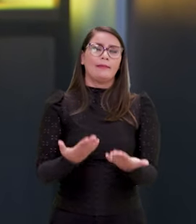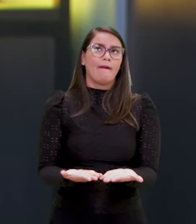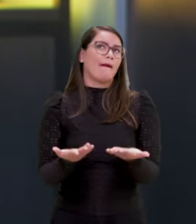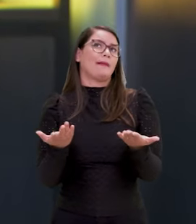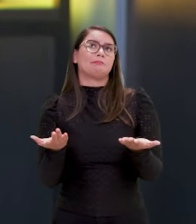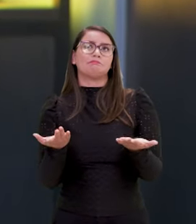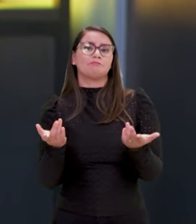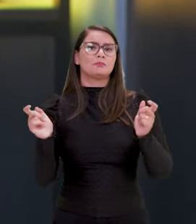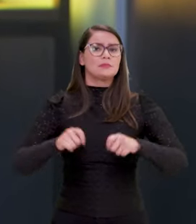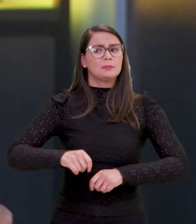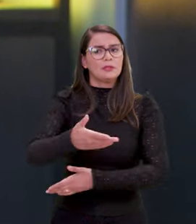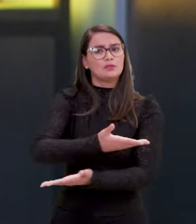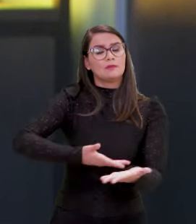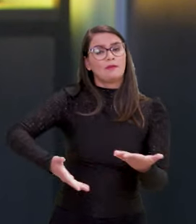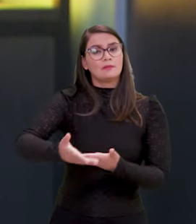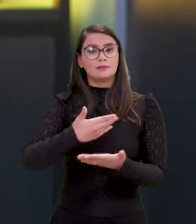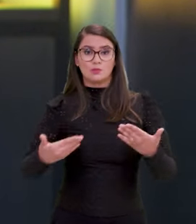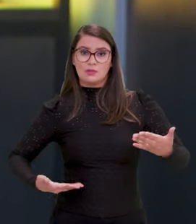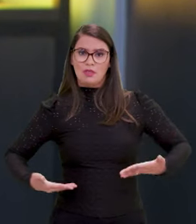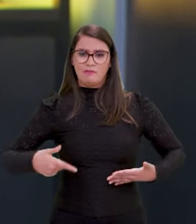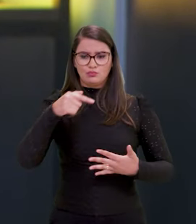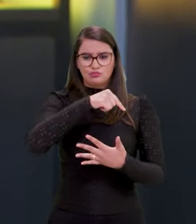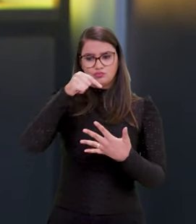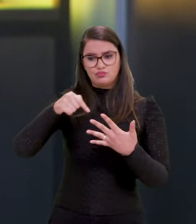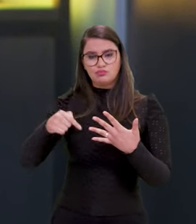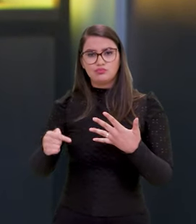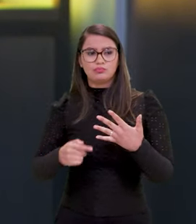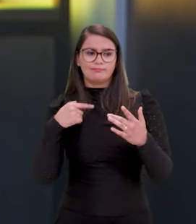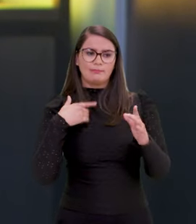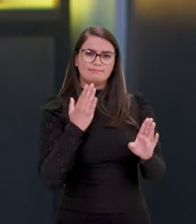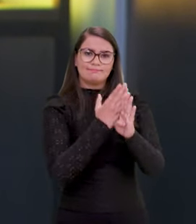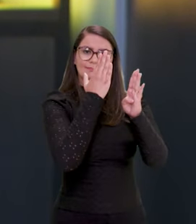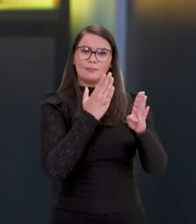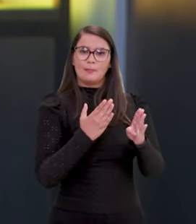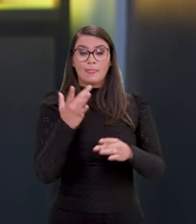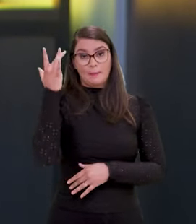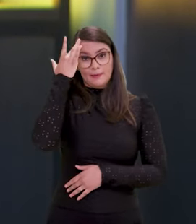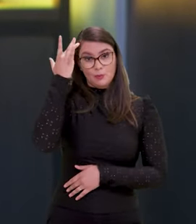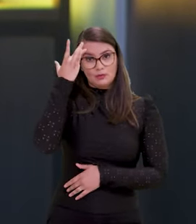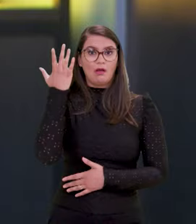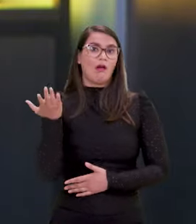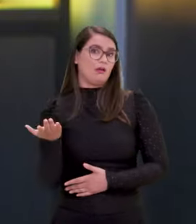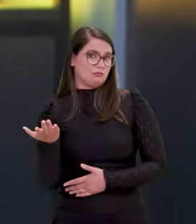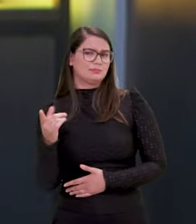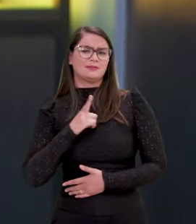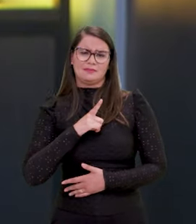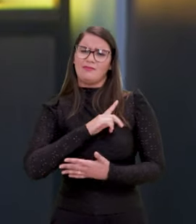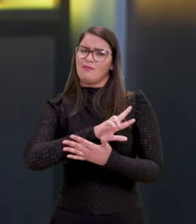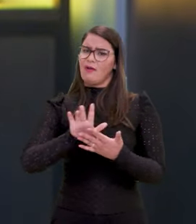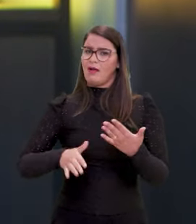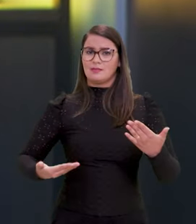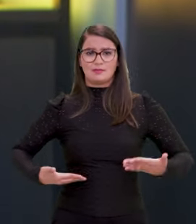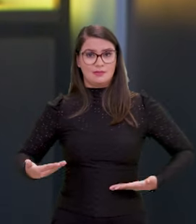de uma interação de serviços, um autodiagnóstico do seu nível de maturidade, ou seja, tem uma